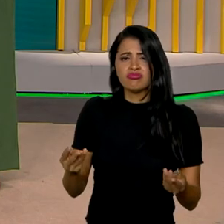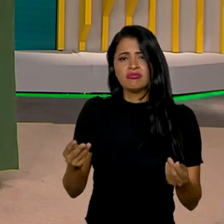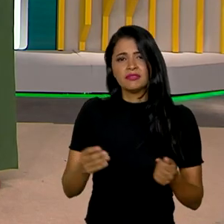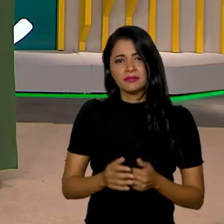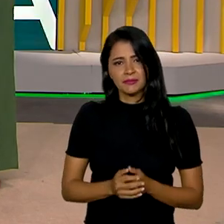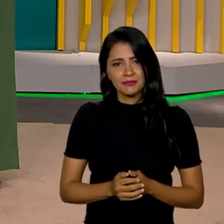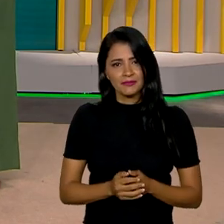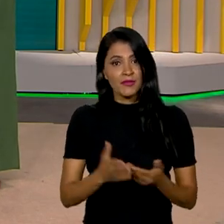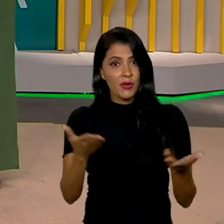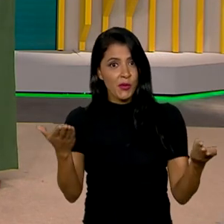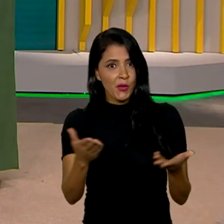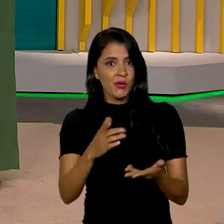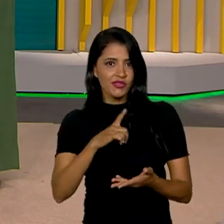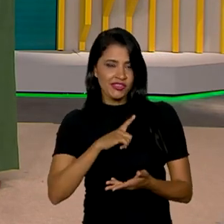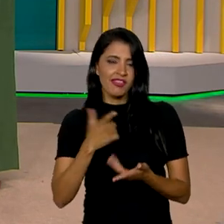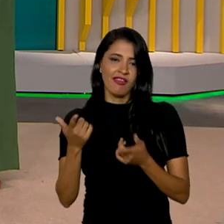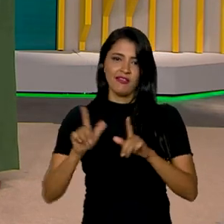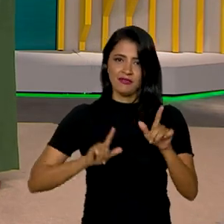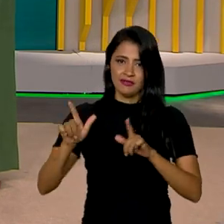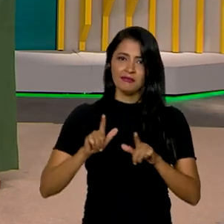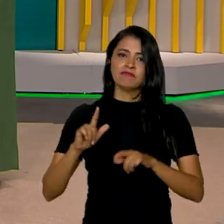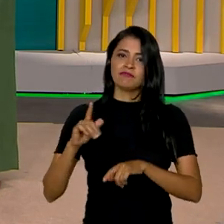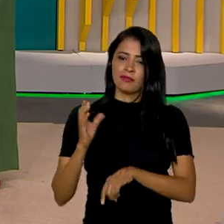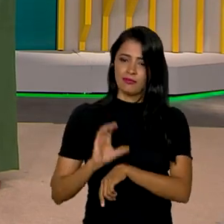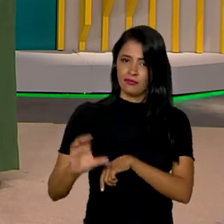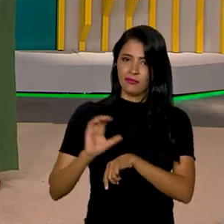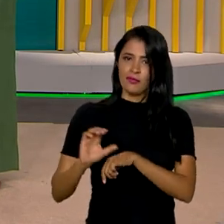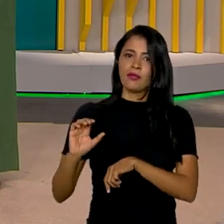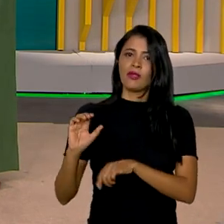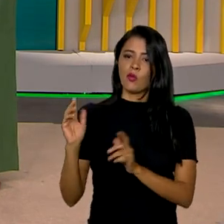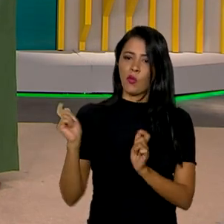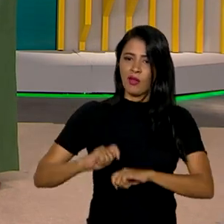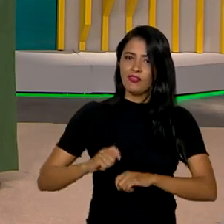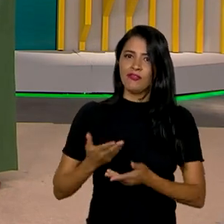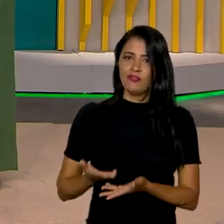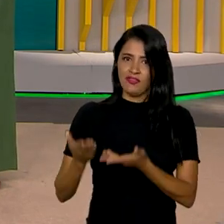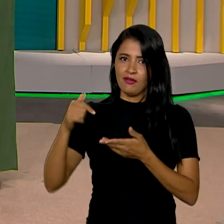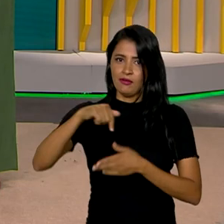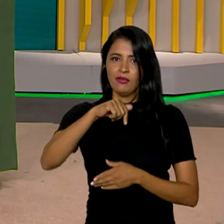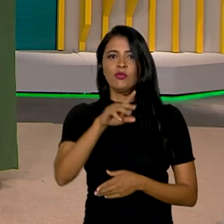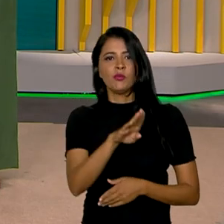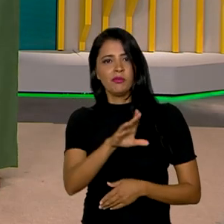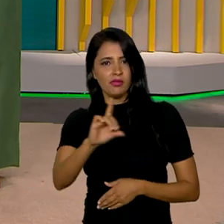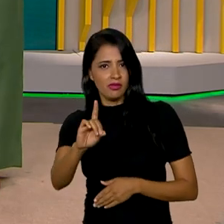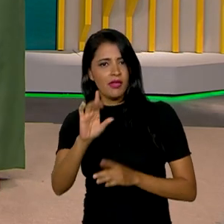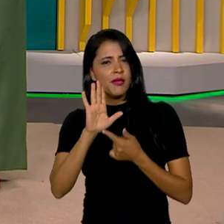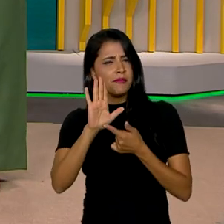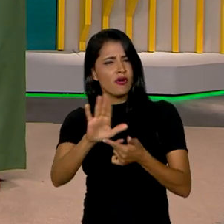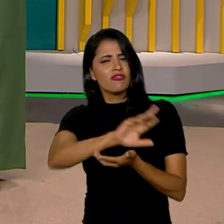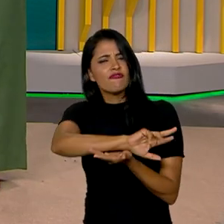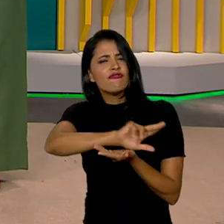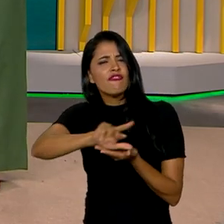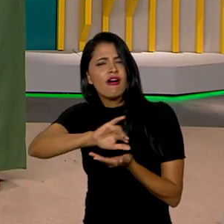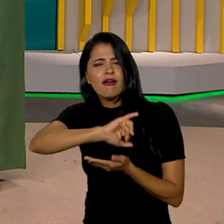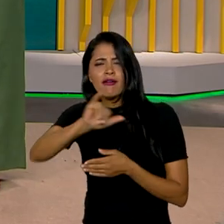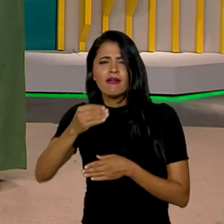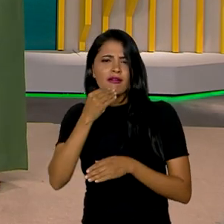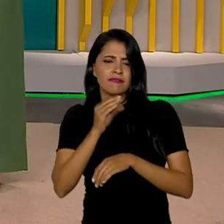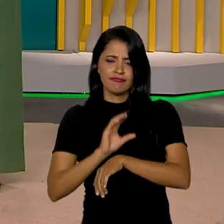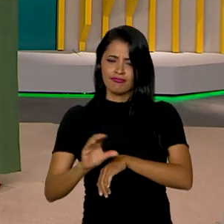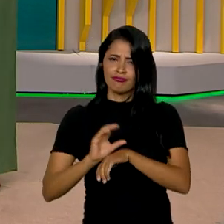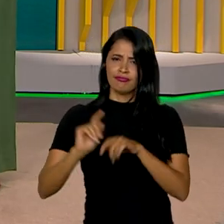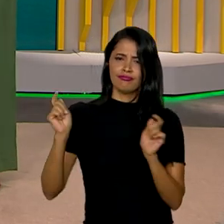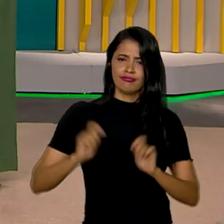E hoje nós temos o quadro Qualifica, aqui no Brasil em Dia. É, o Qualifica mostra pra você diversas oportunidades de